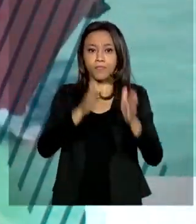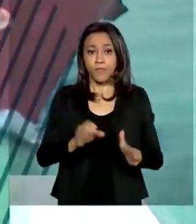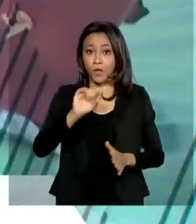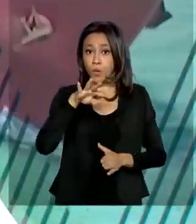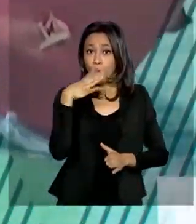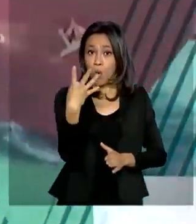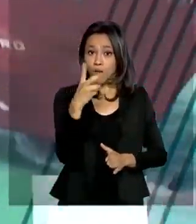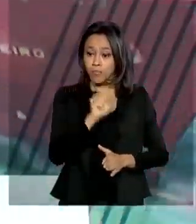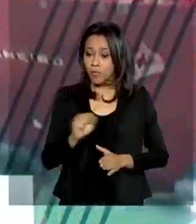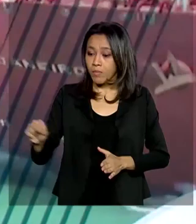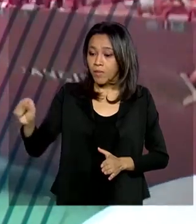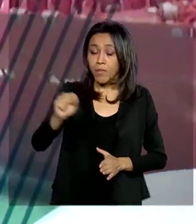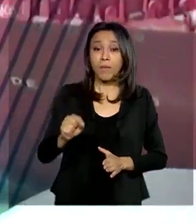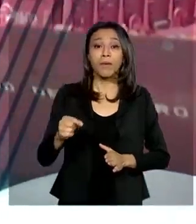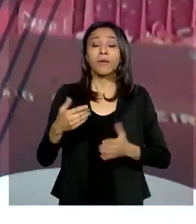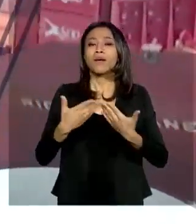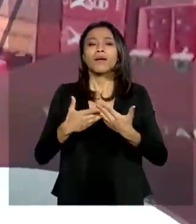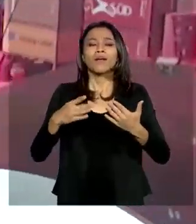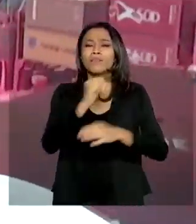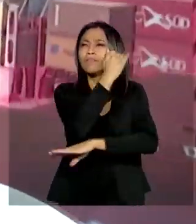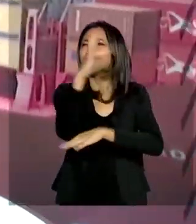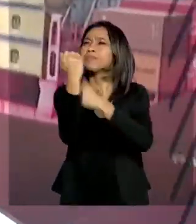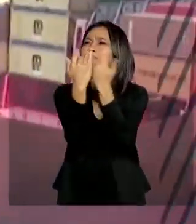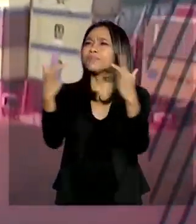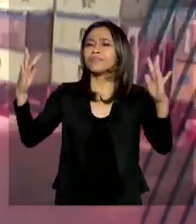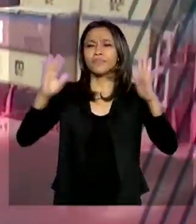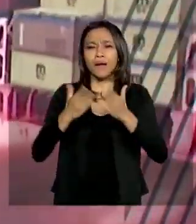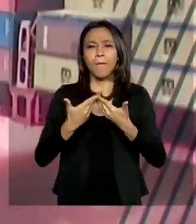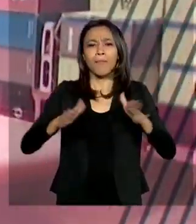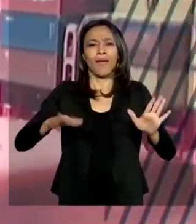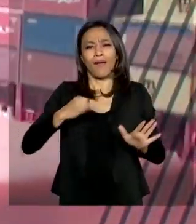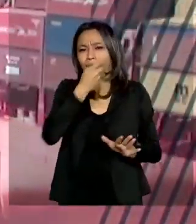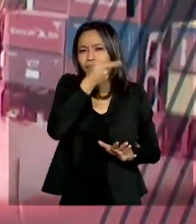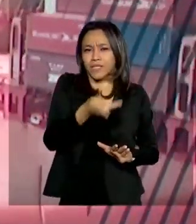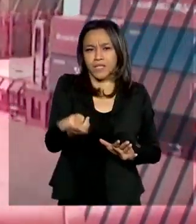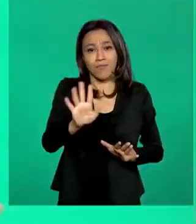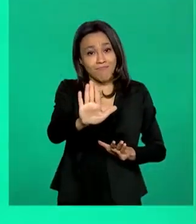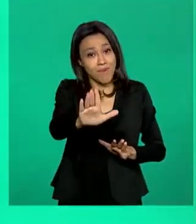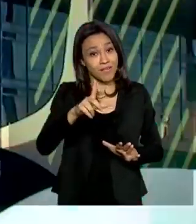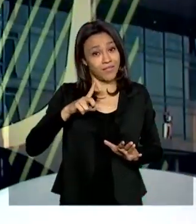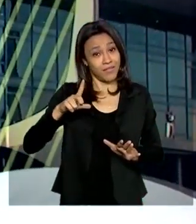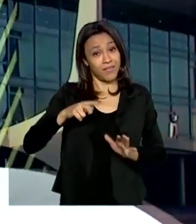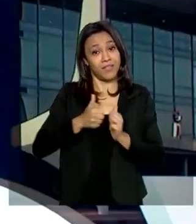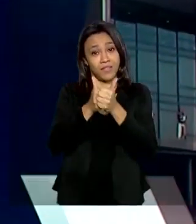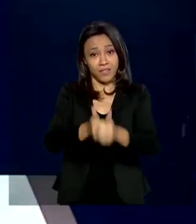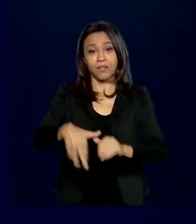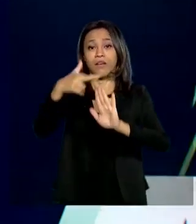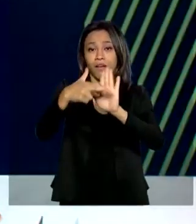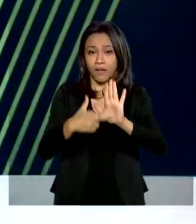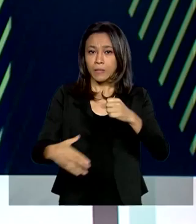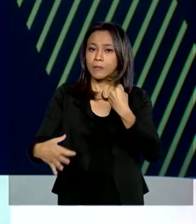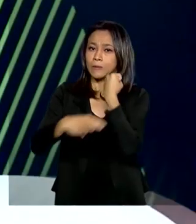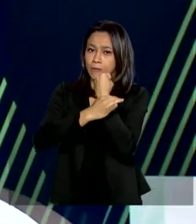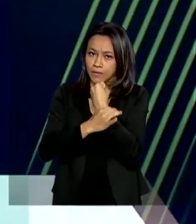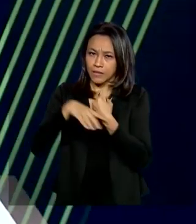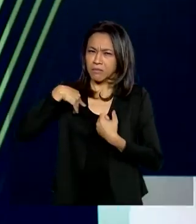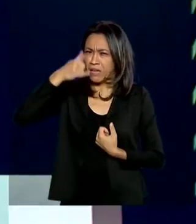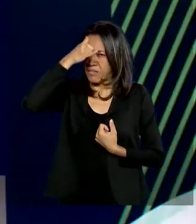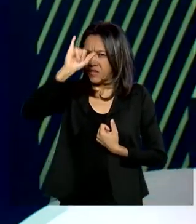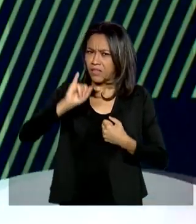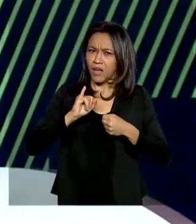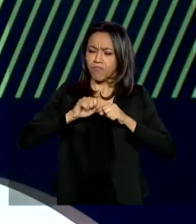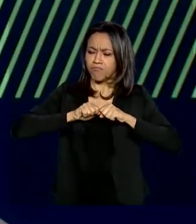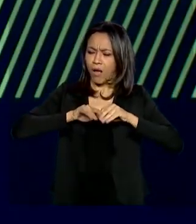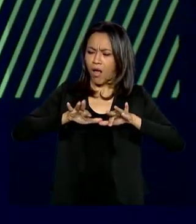nacionais já foram reabertos para visitação, mas eles precisam seguir uma série de normas de segurança para evitar a